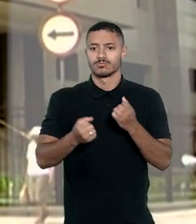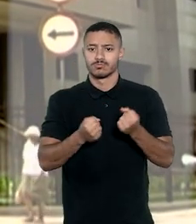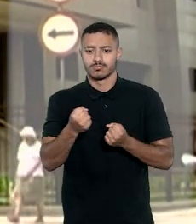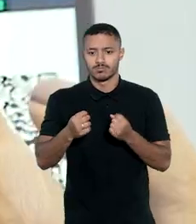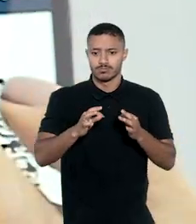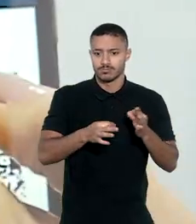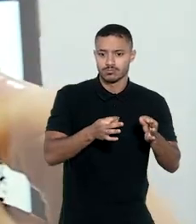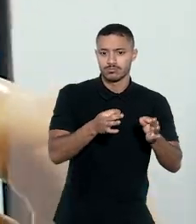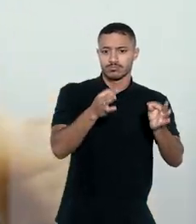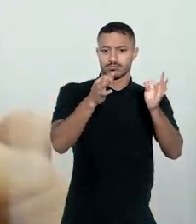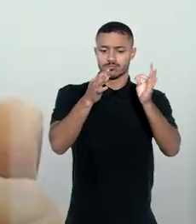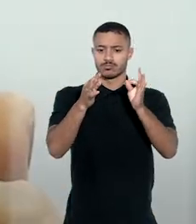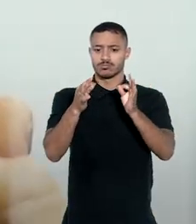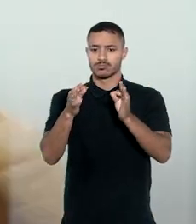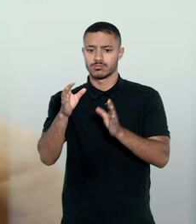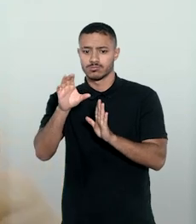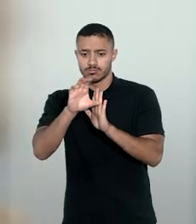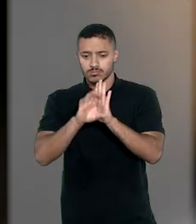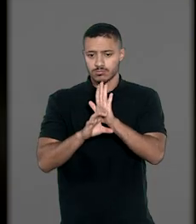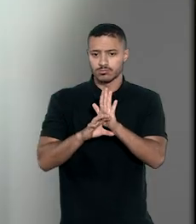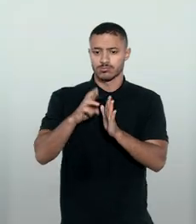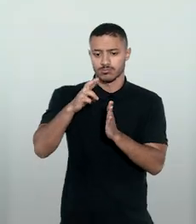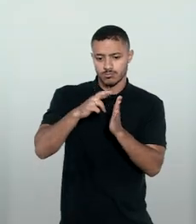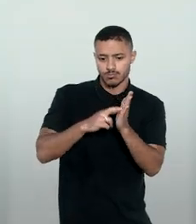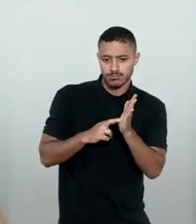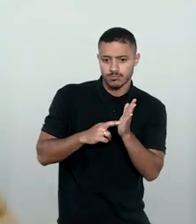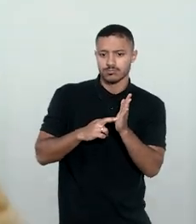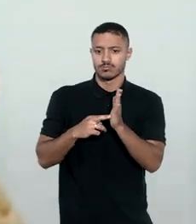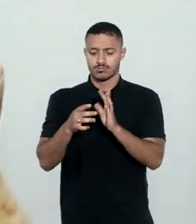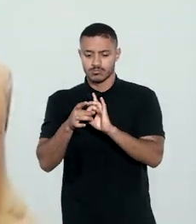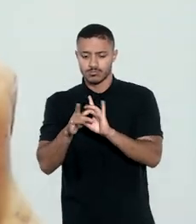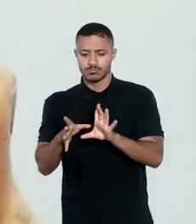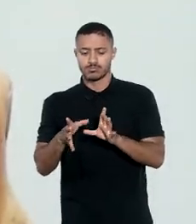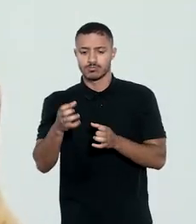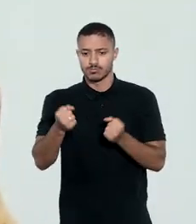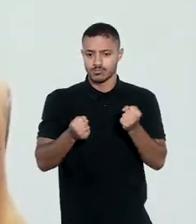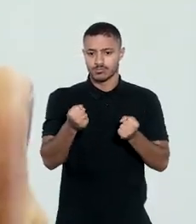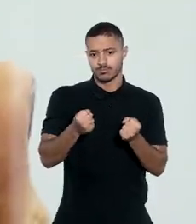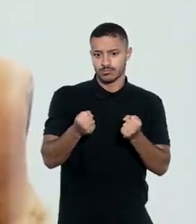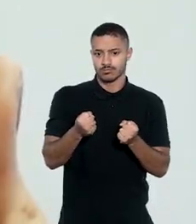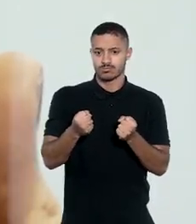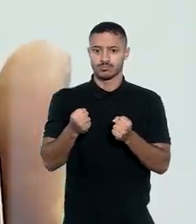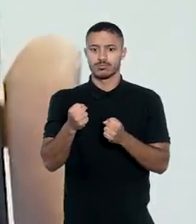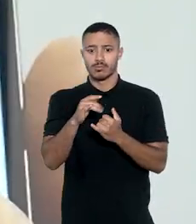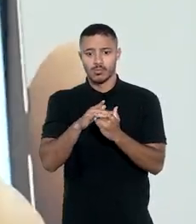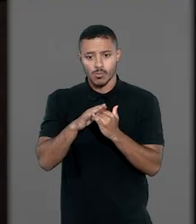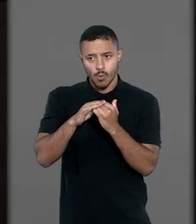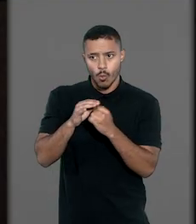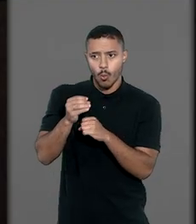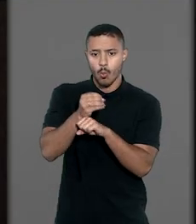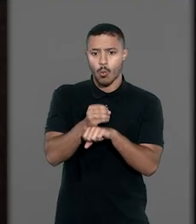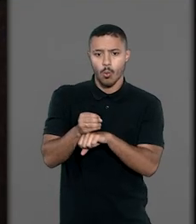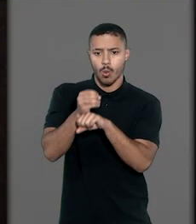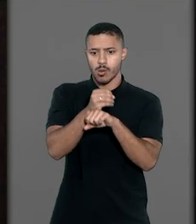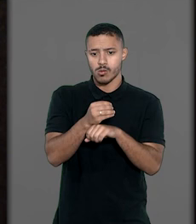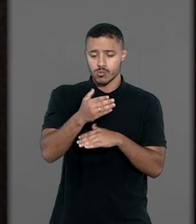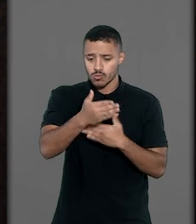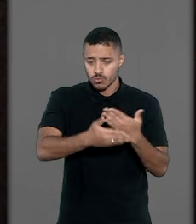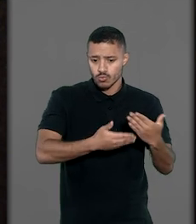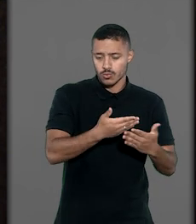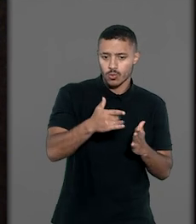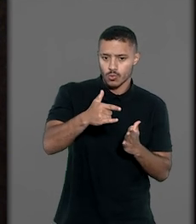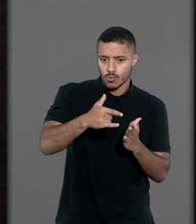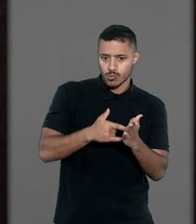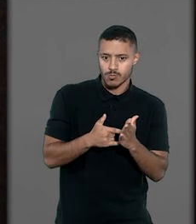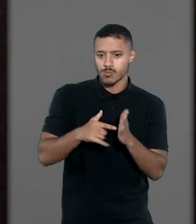de Trânsito, que instituiu o certificado de registro e licenciamento de veículo em meio digital para substituir o